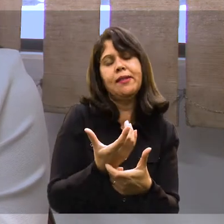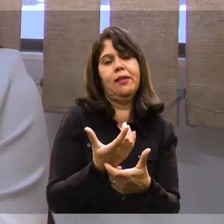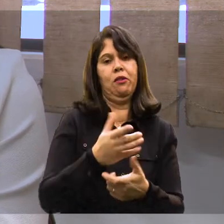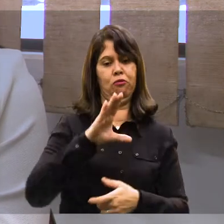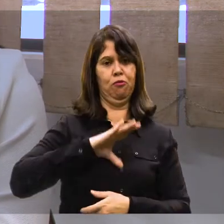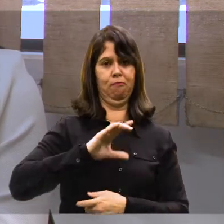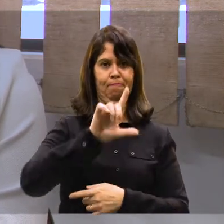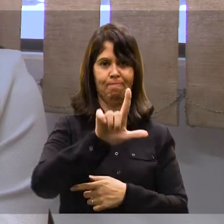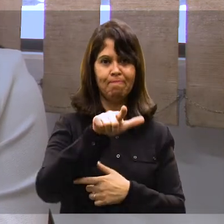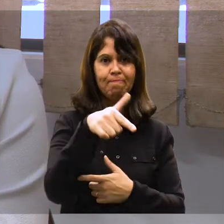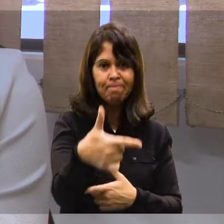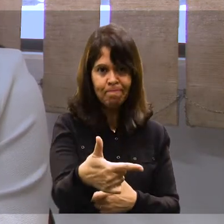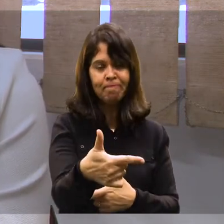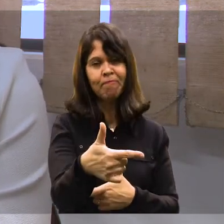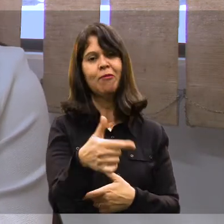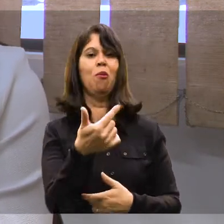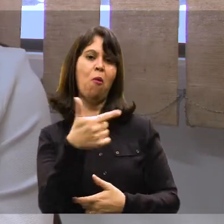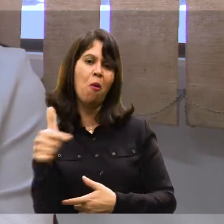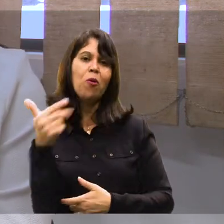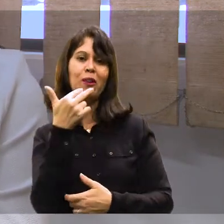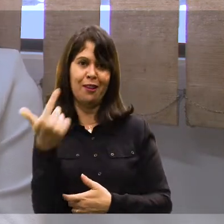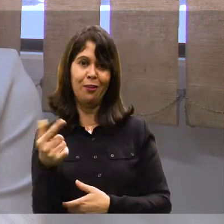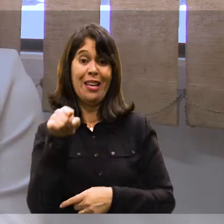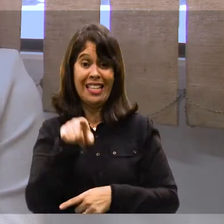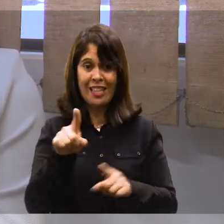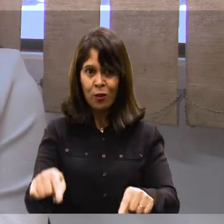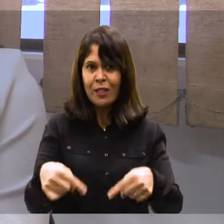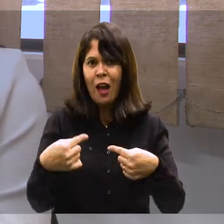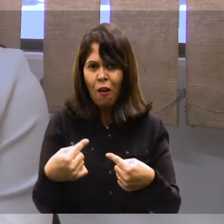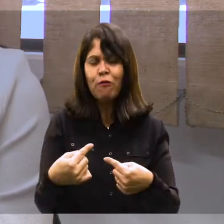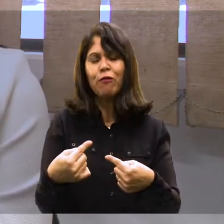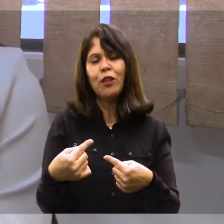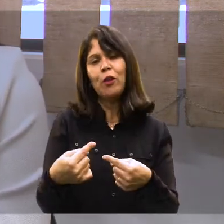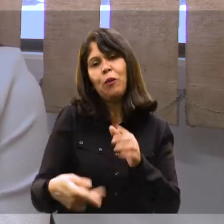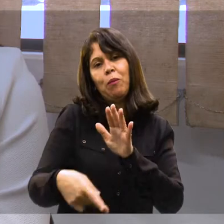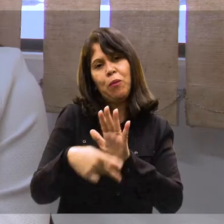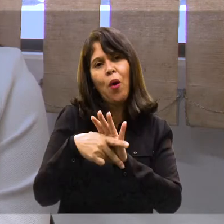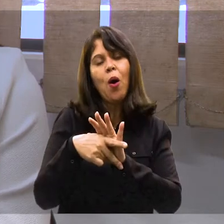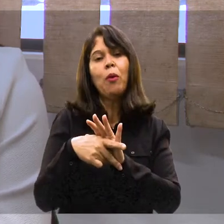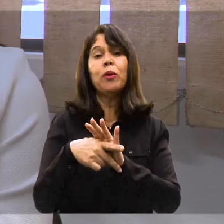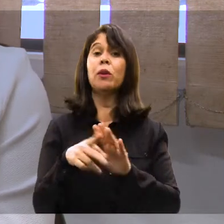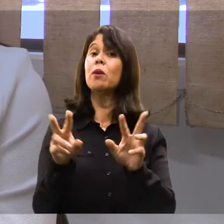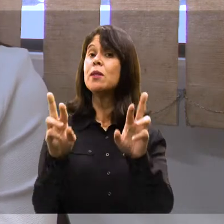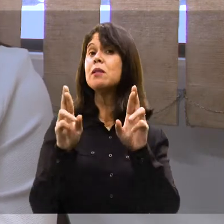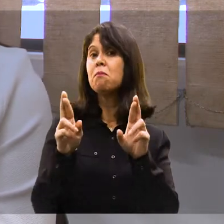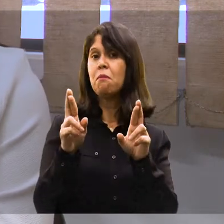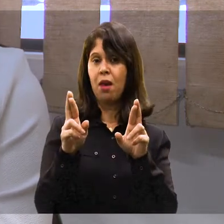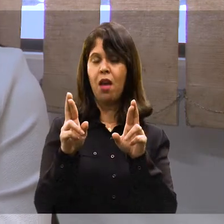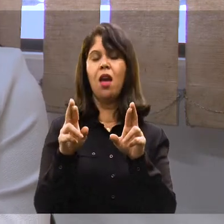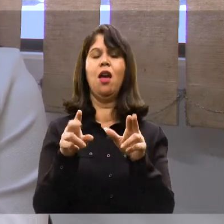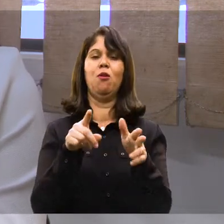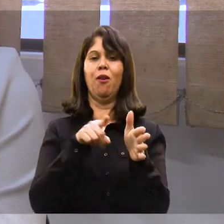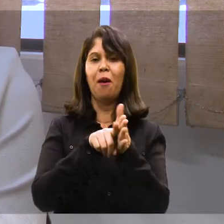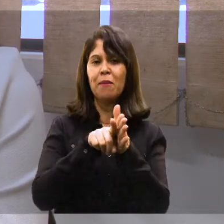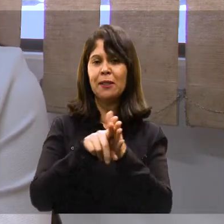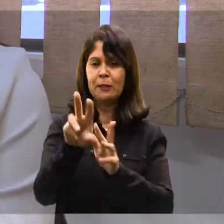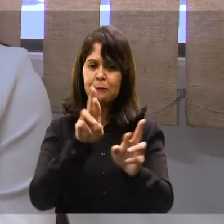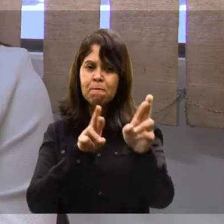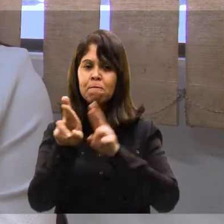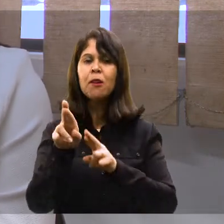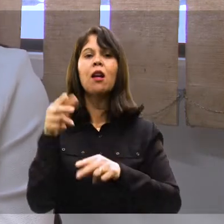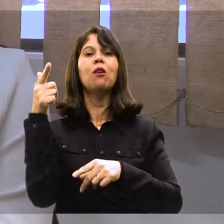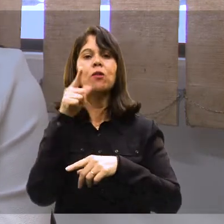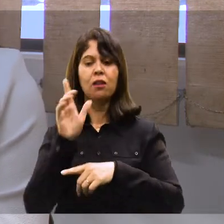alfabetização de uma língua que seria a segunda. Então, esses são os desafios que a gente tem enfrentado e o que eu espero com a